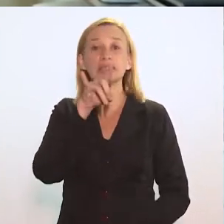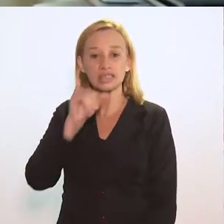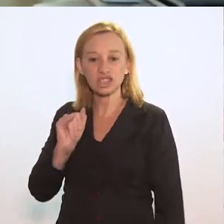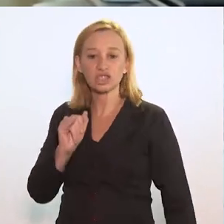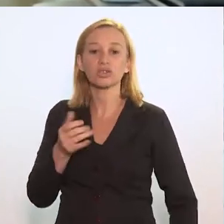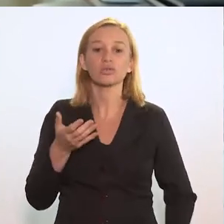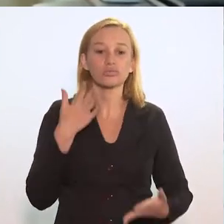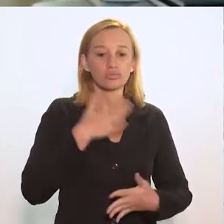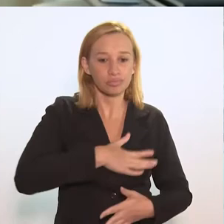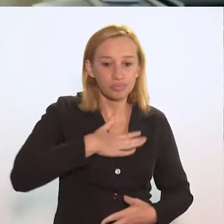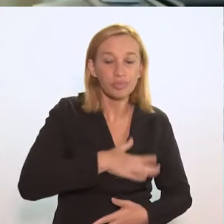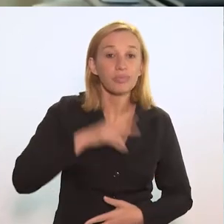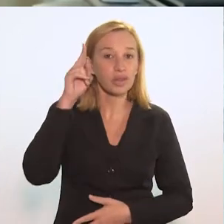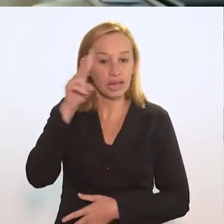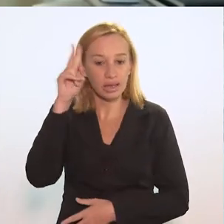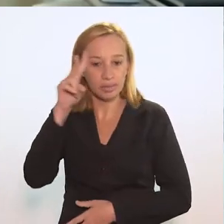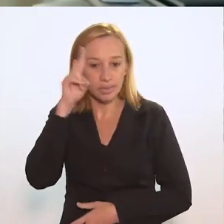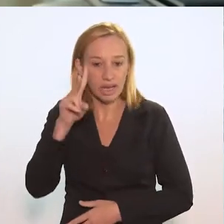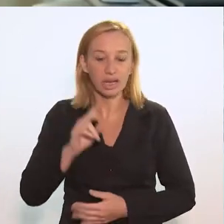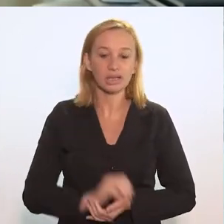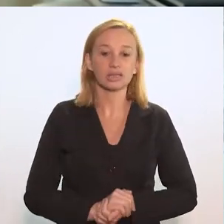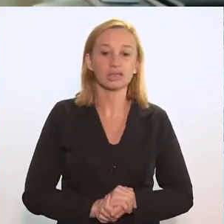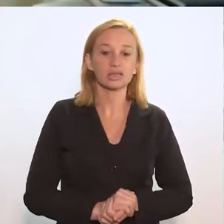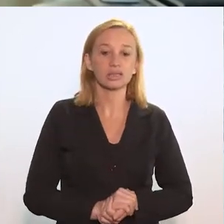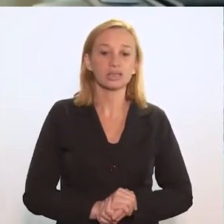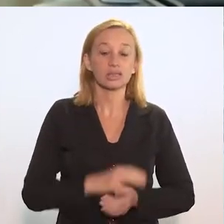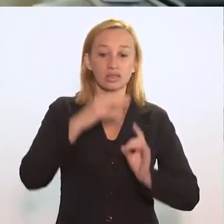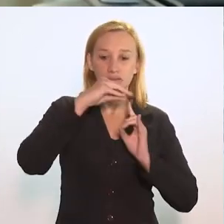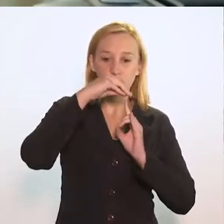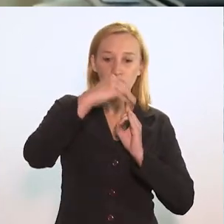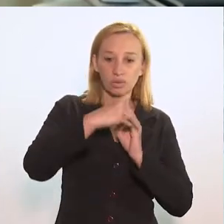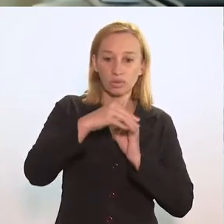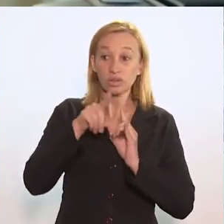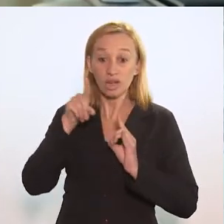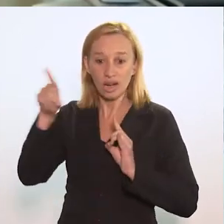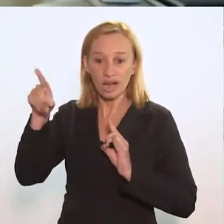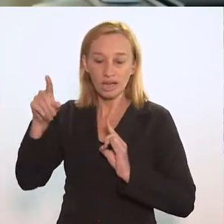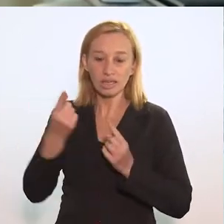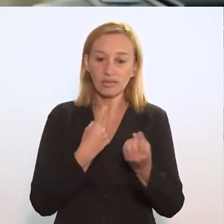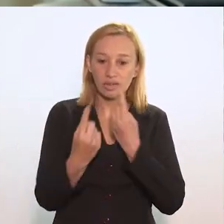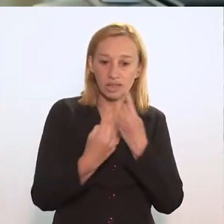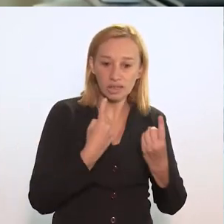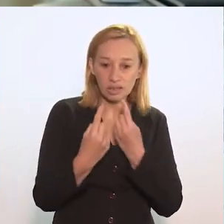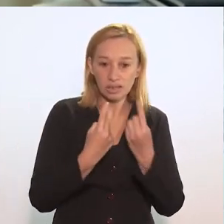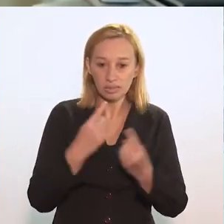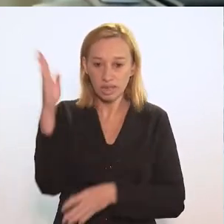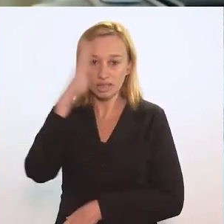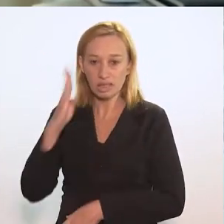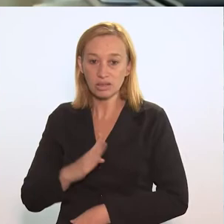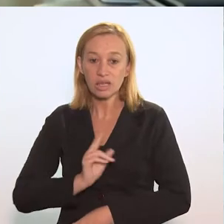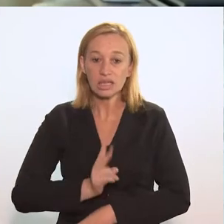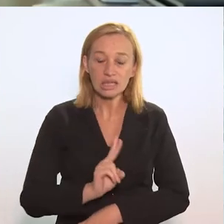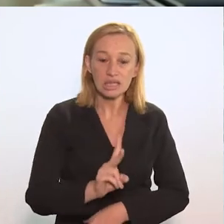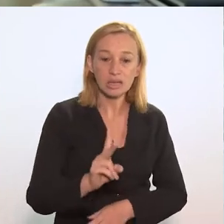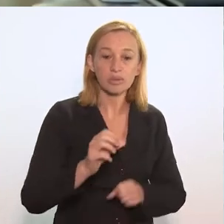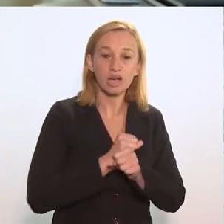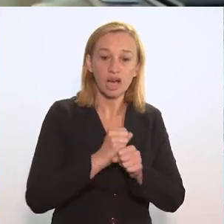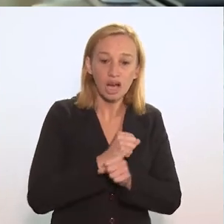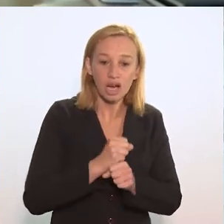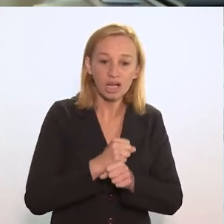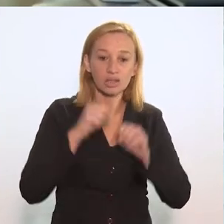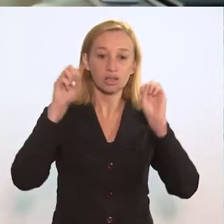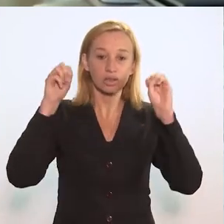Nessa data, gostaria de lembrar que o nosso castelo, o castelo da Fiocruz, na Avenida Brasil, ele fica sempre,